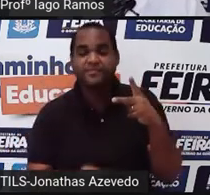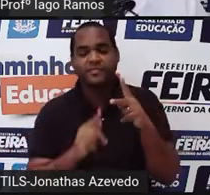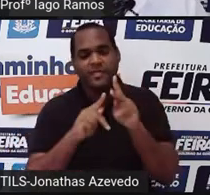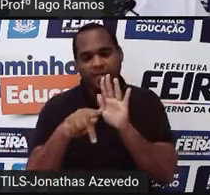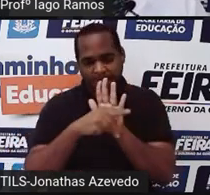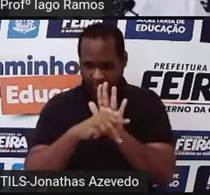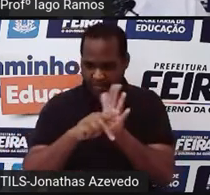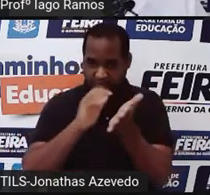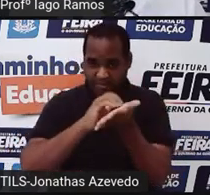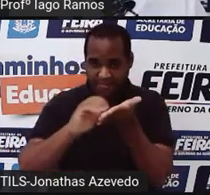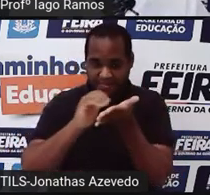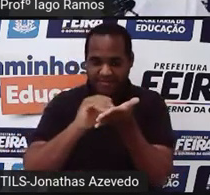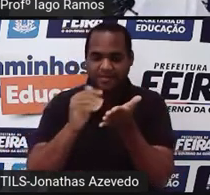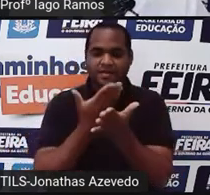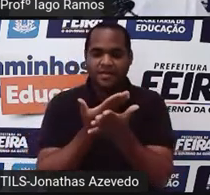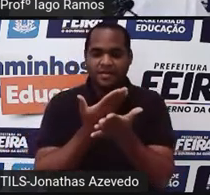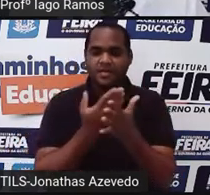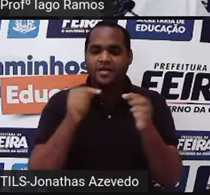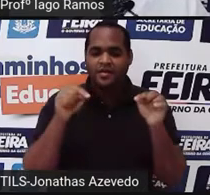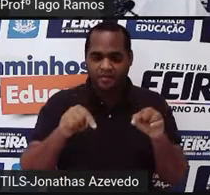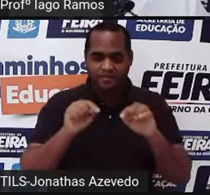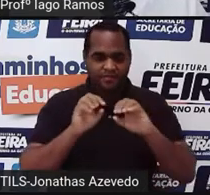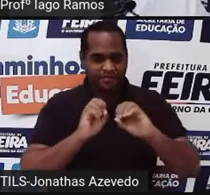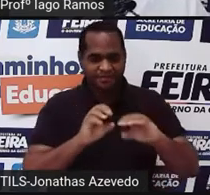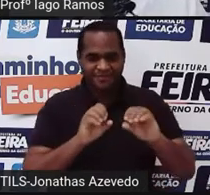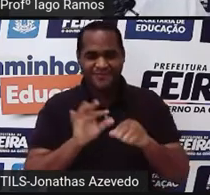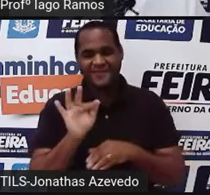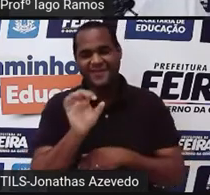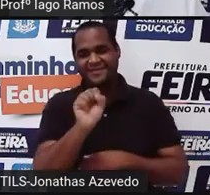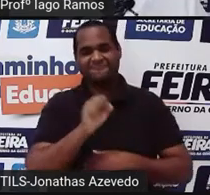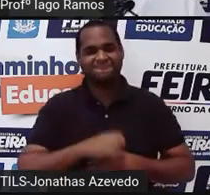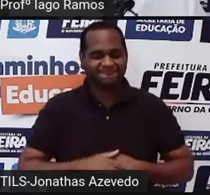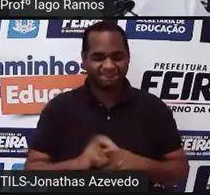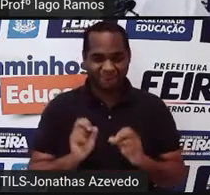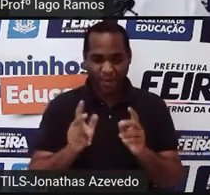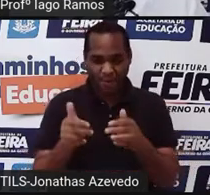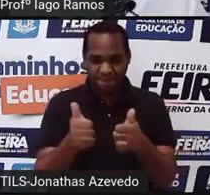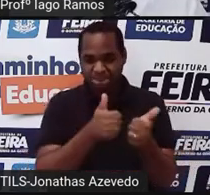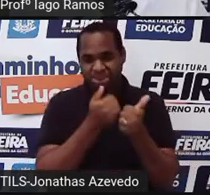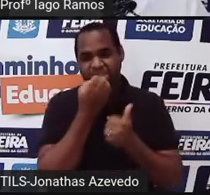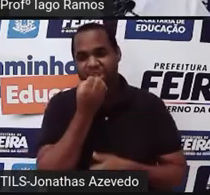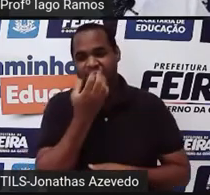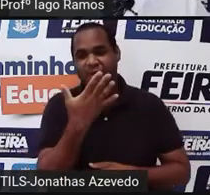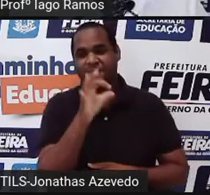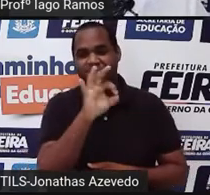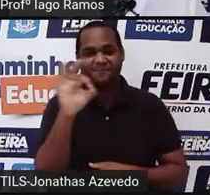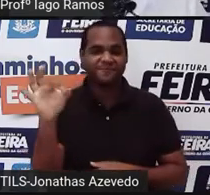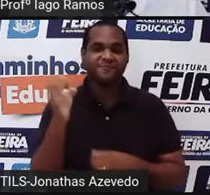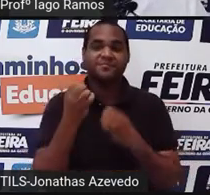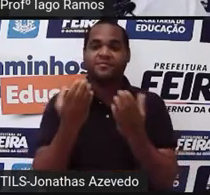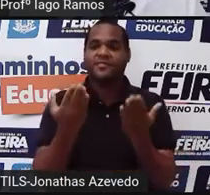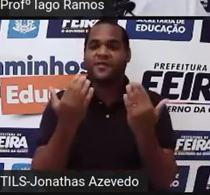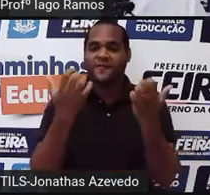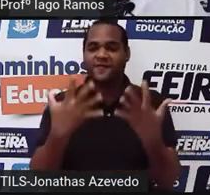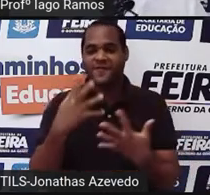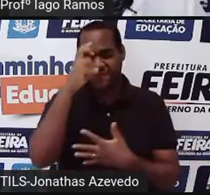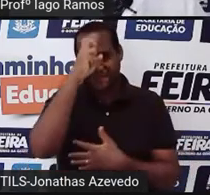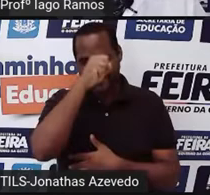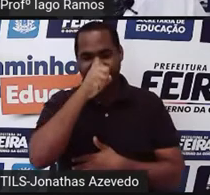própria Secretaria de Educação da nossa cidade, tá bom? Beleza? Então vamos aprender?